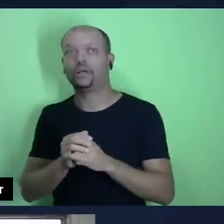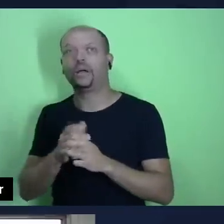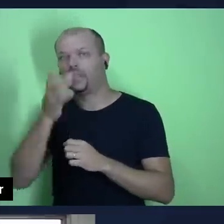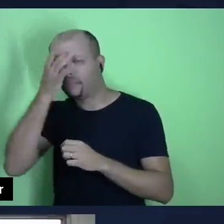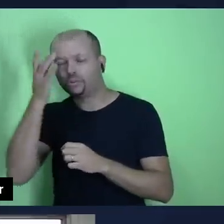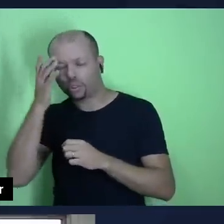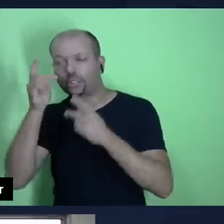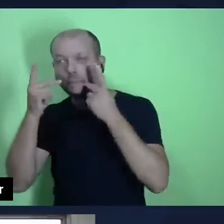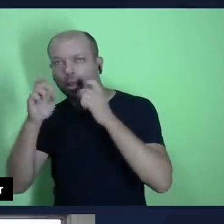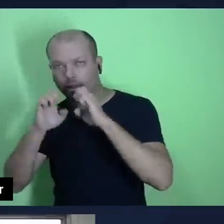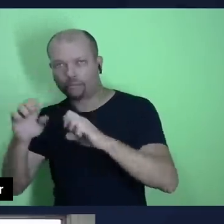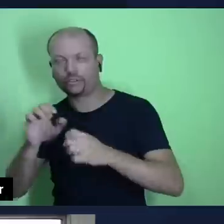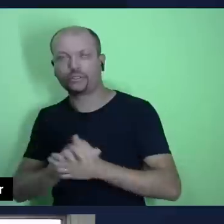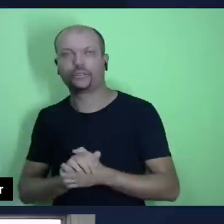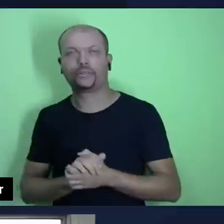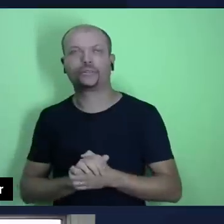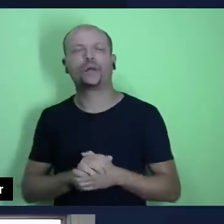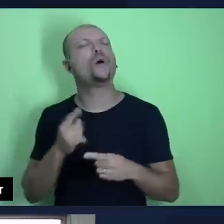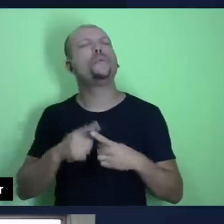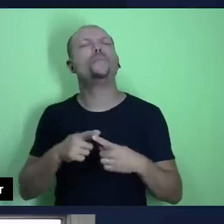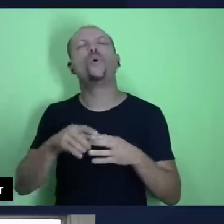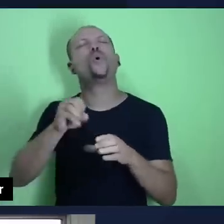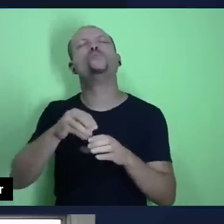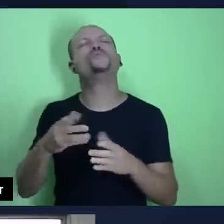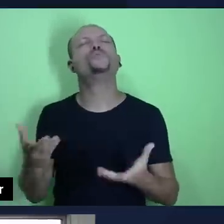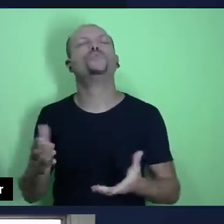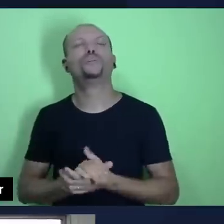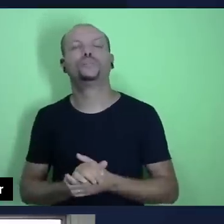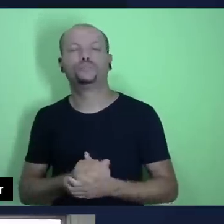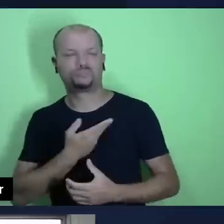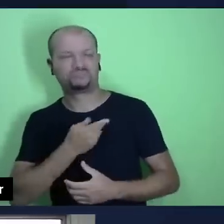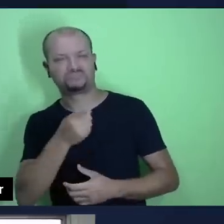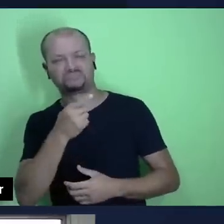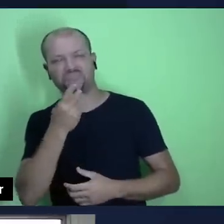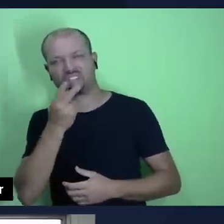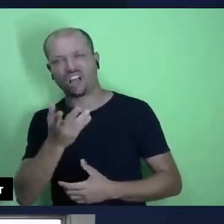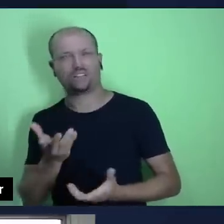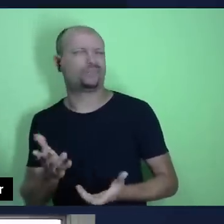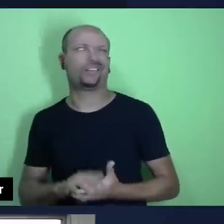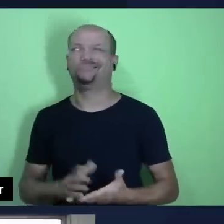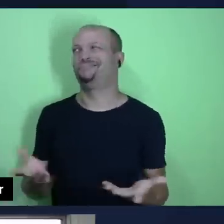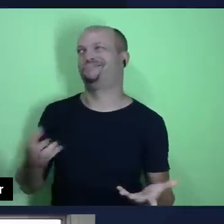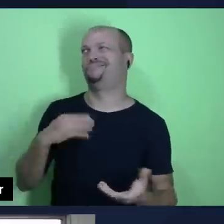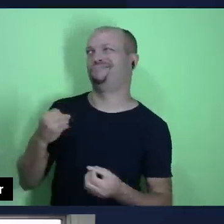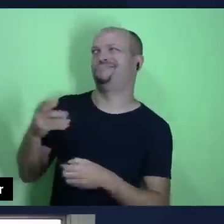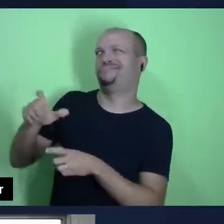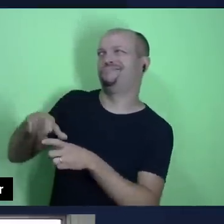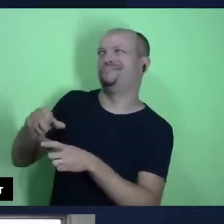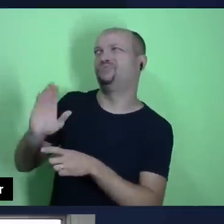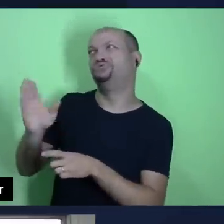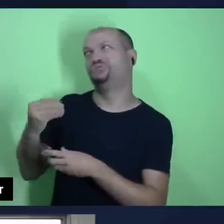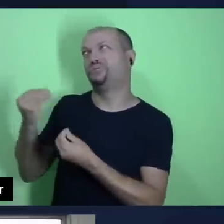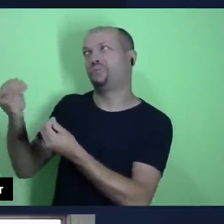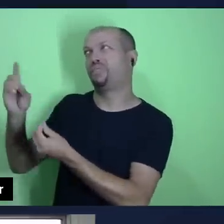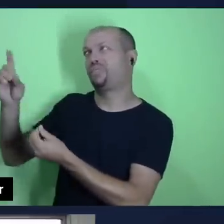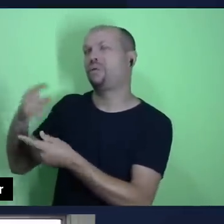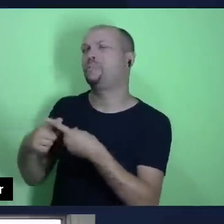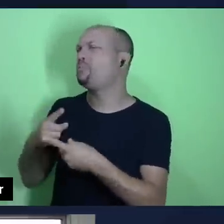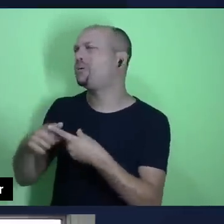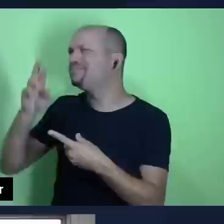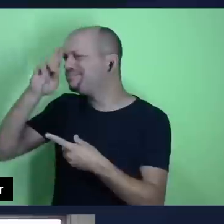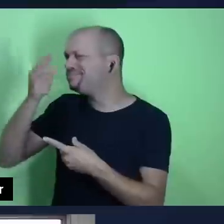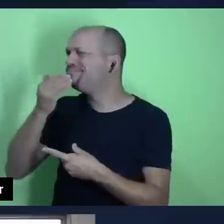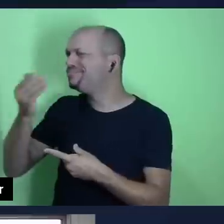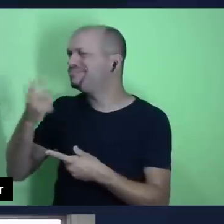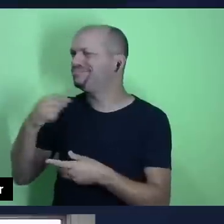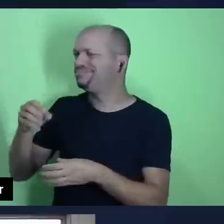o evangelho. Agora, para que servem as ofertas? Talvez o amigo faça essa pergunta. Bem, se eu já devolvo o dízimo para o senhor, por que o senhor está pedindo para que